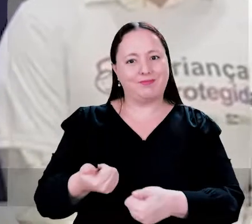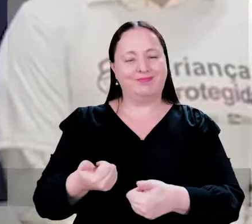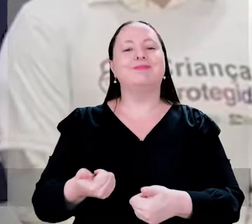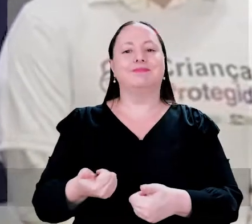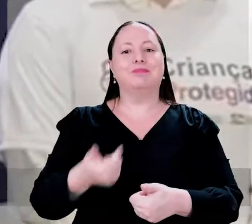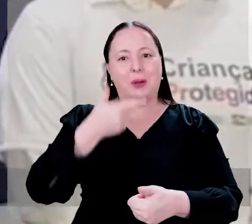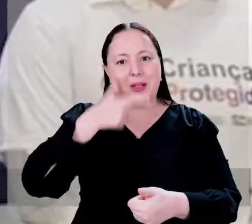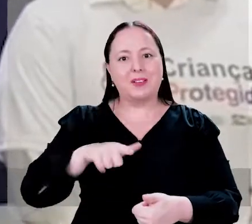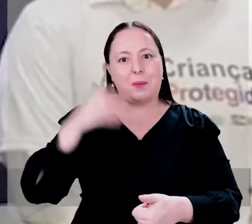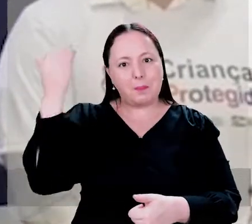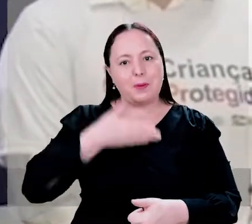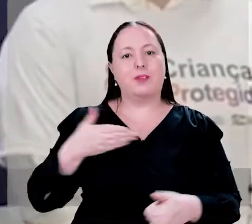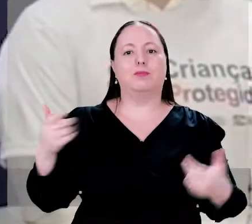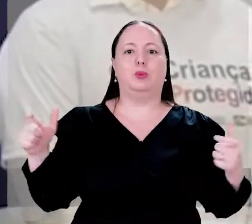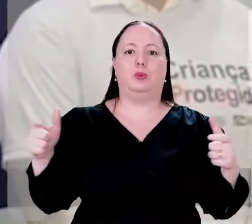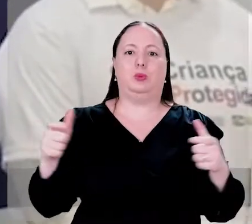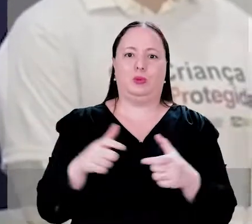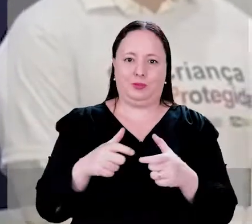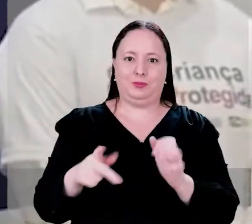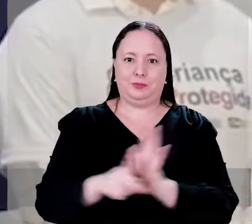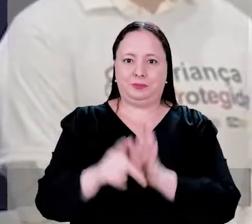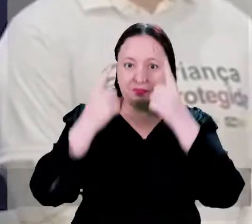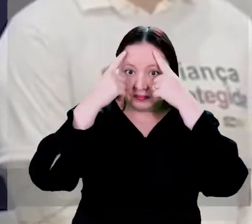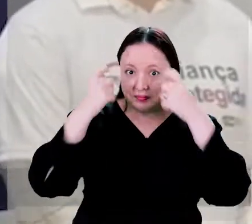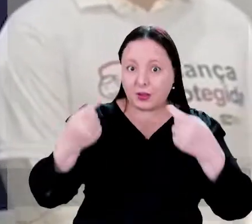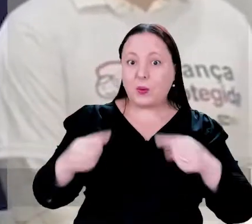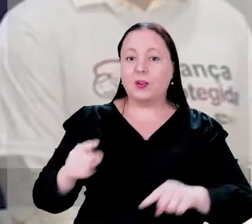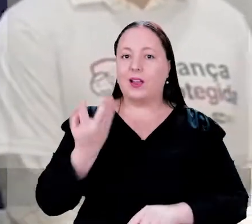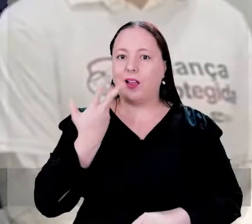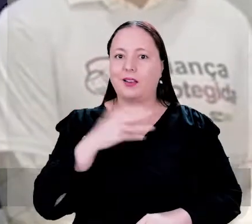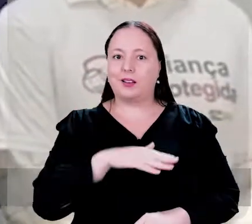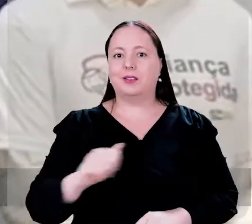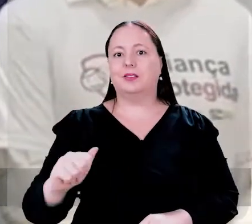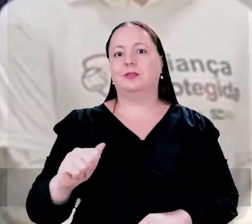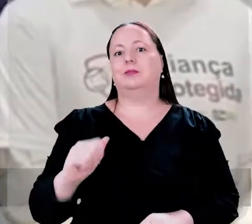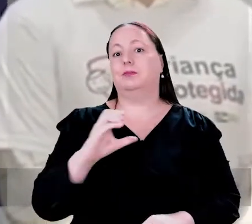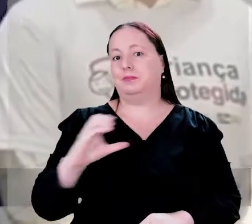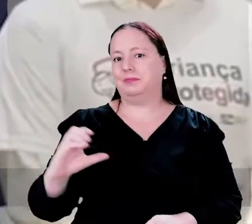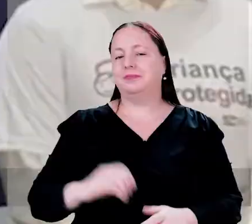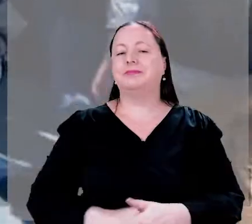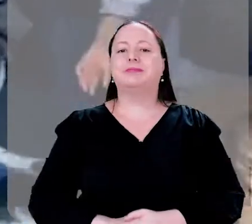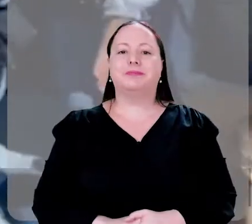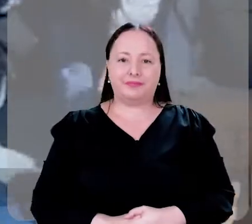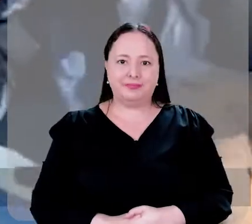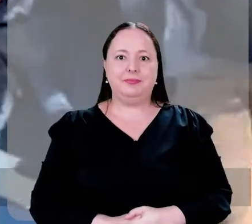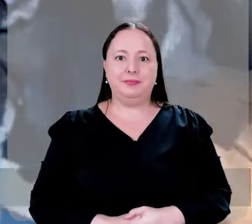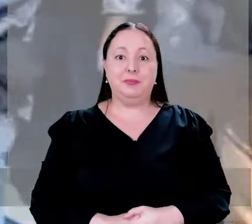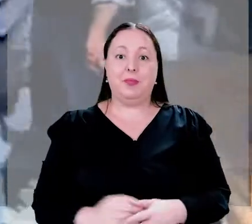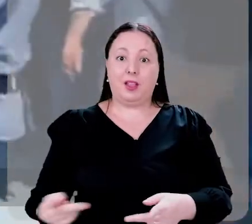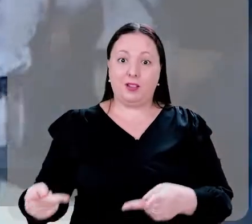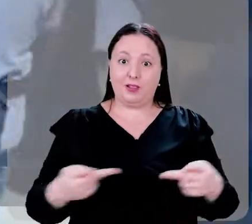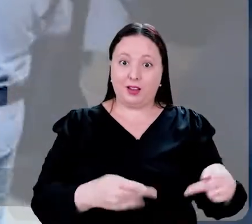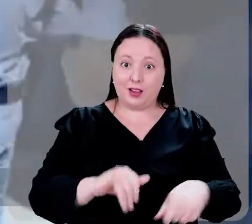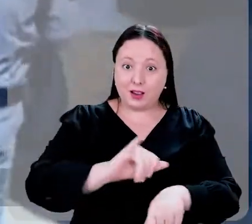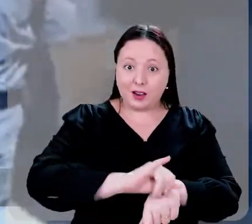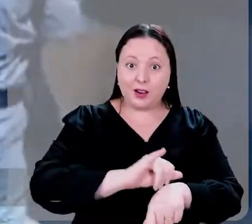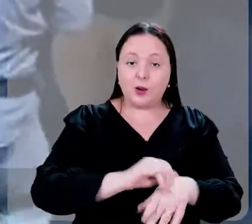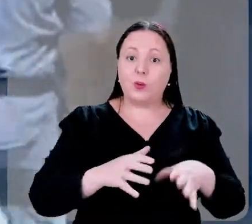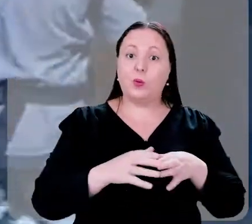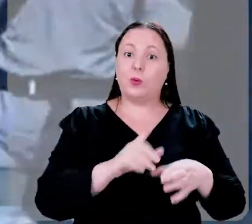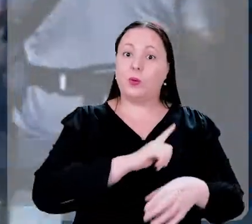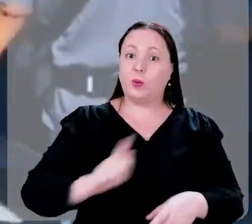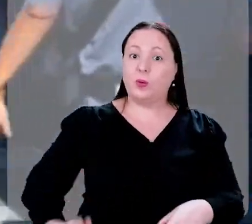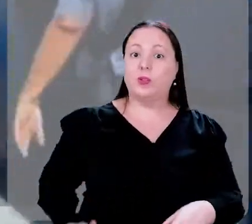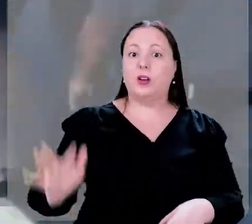é comprovada a redução por indicadores da violência letal contra crianças e adolescentes. Durante a visita à capital, a